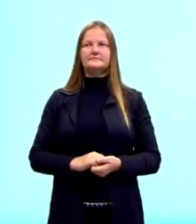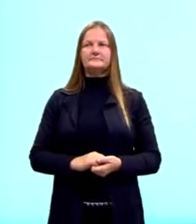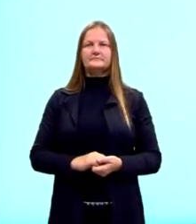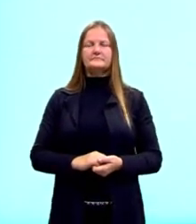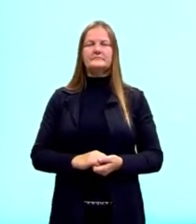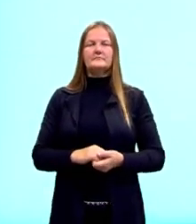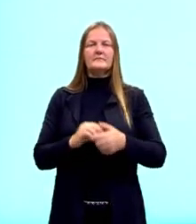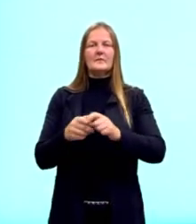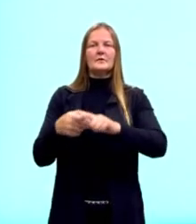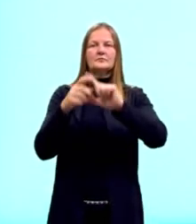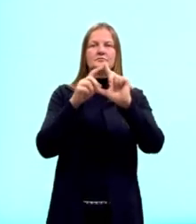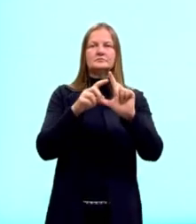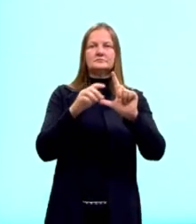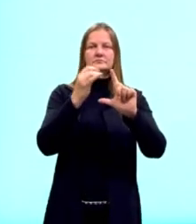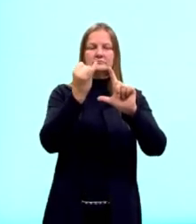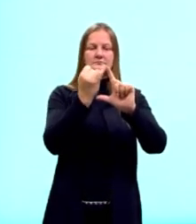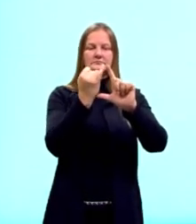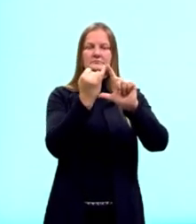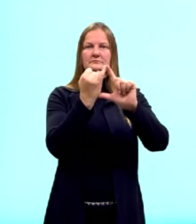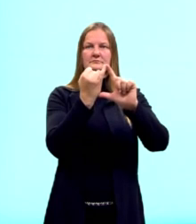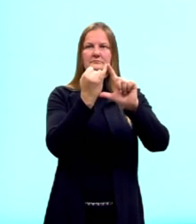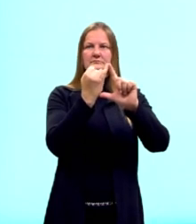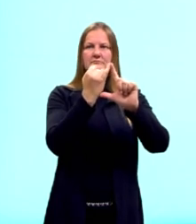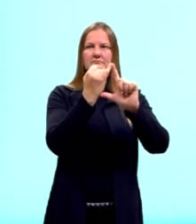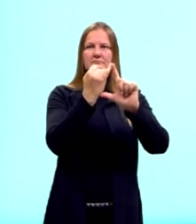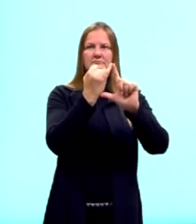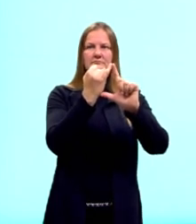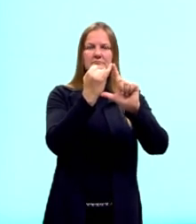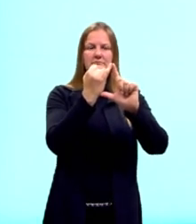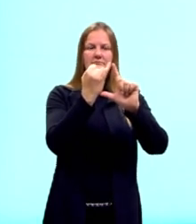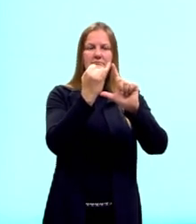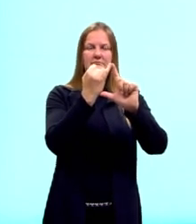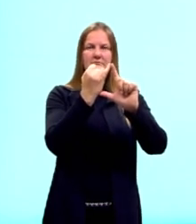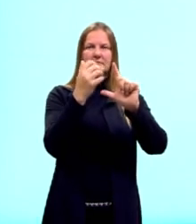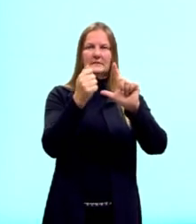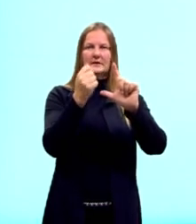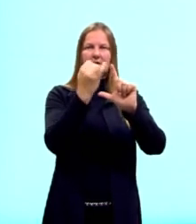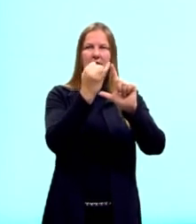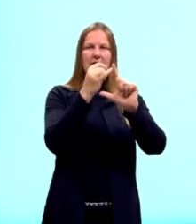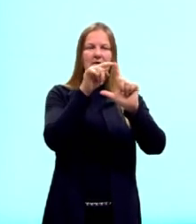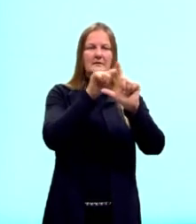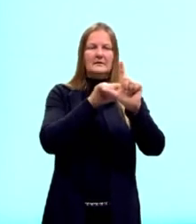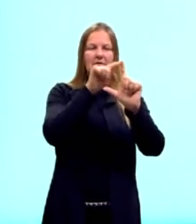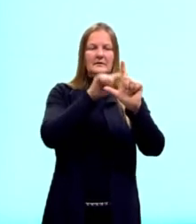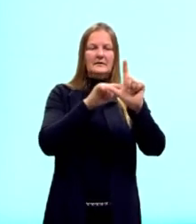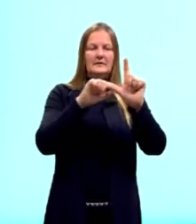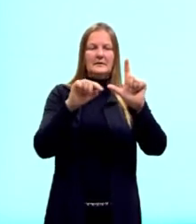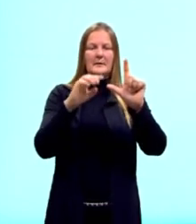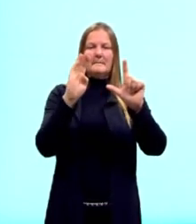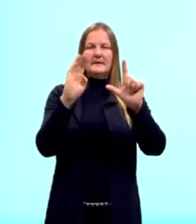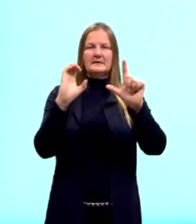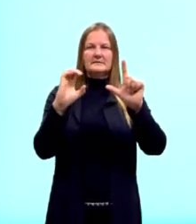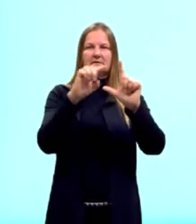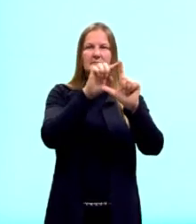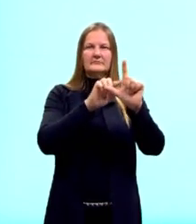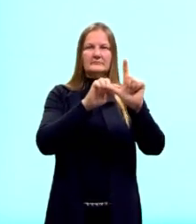Aqui, podemos representar, então, que a hipotenusa é A e os catetos são B e C.